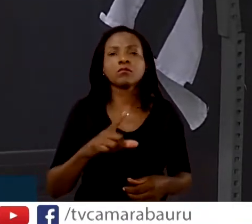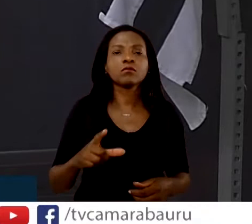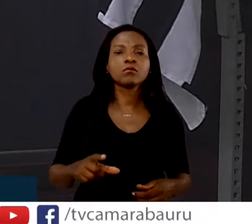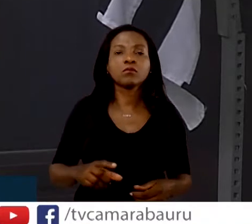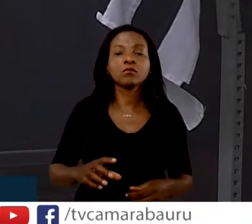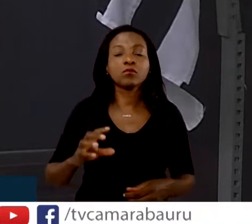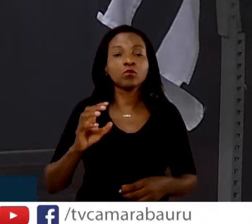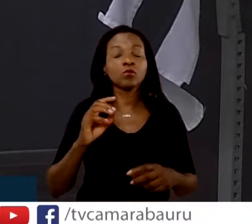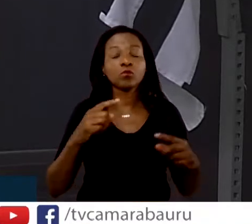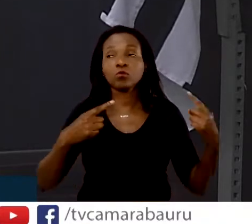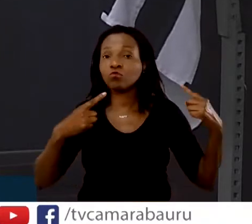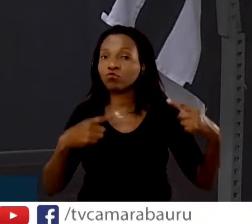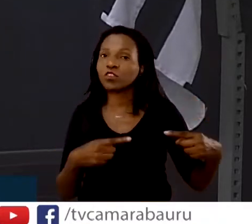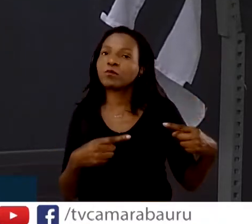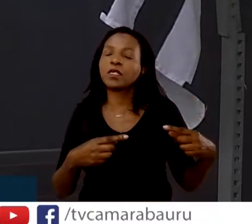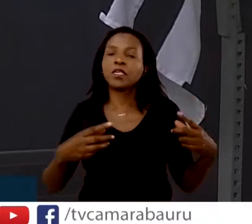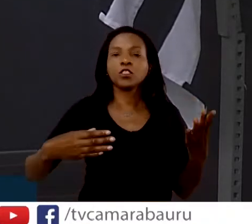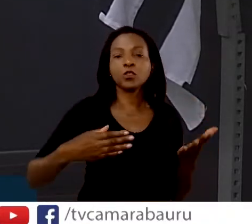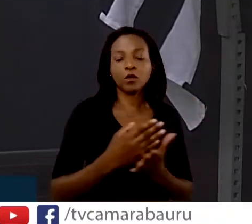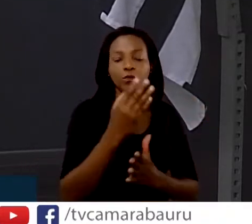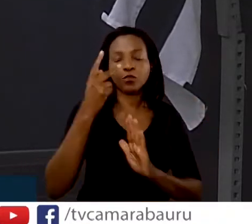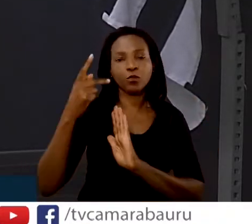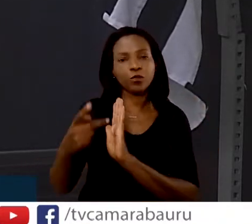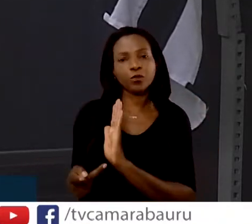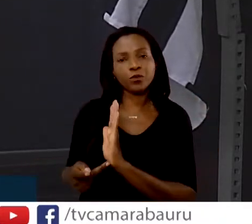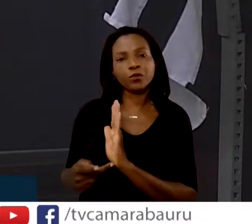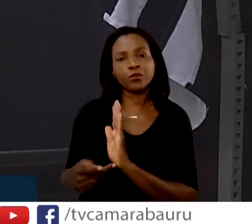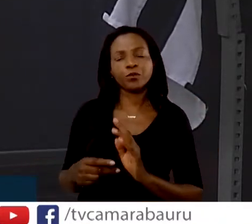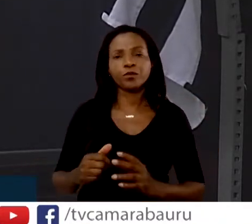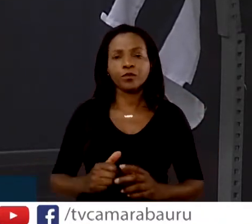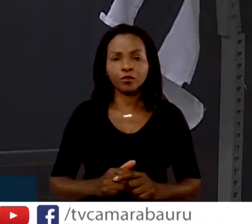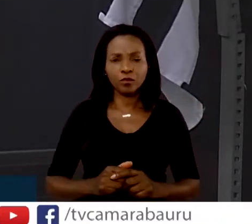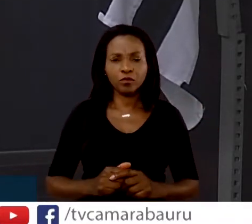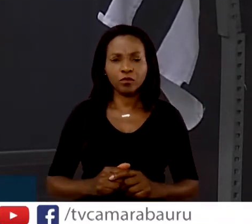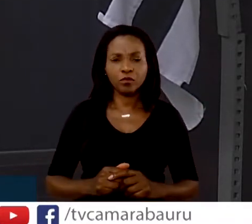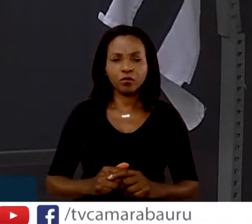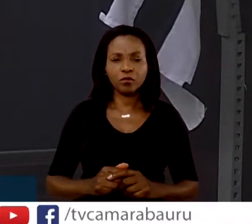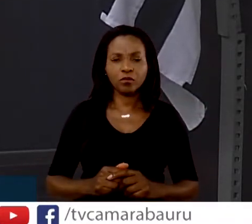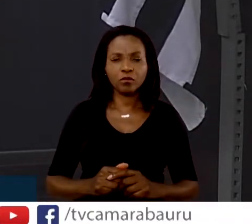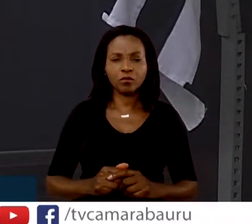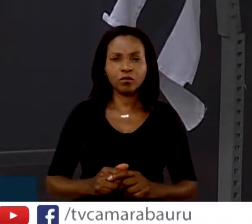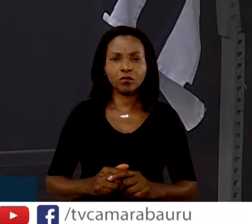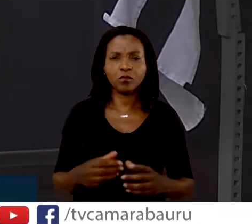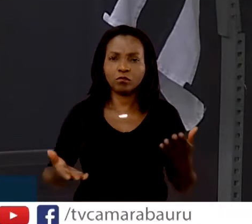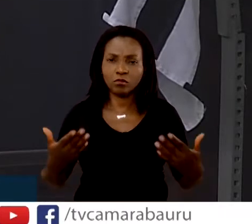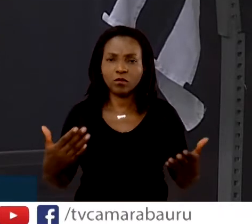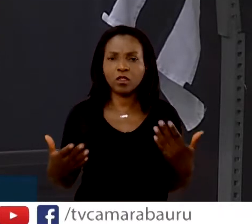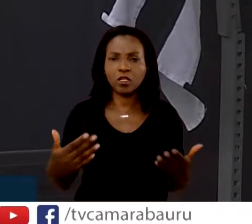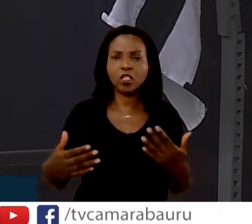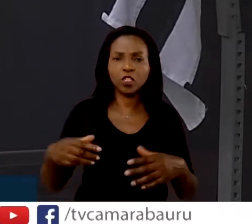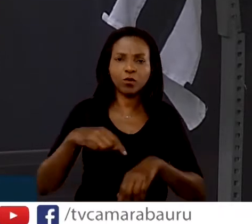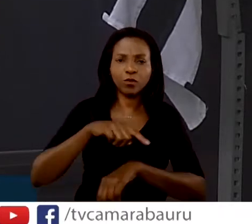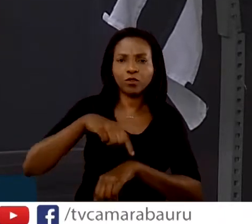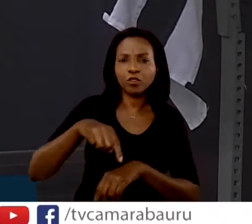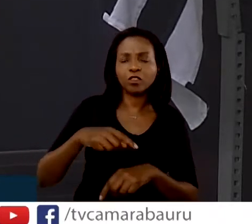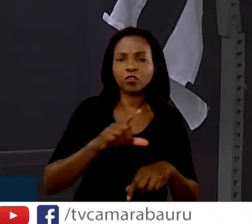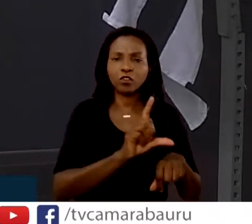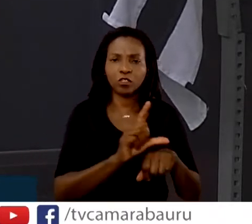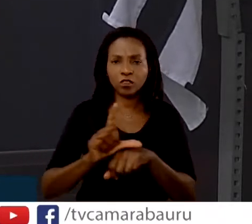nós aprovamos aquele projeto de flexibilização da abertura do comércio,